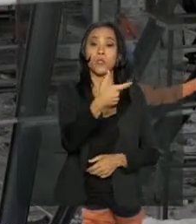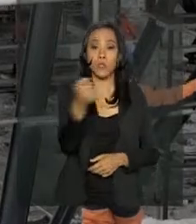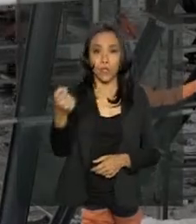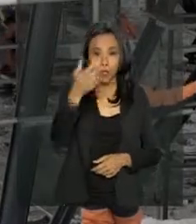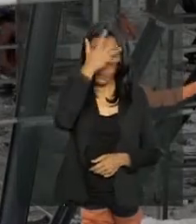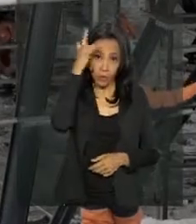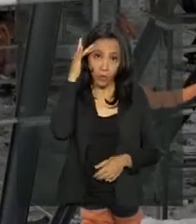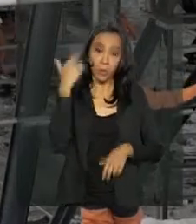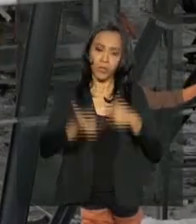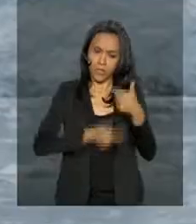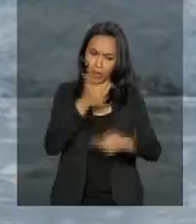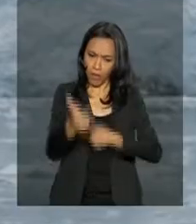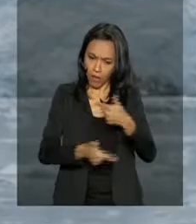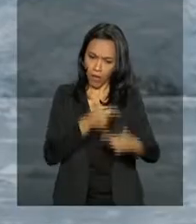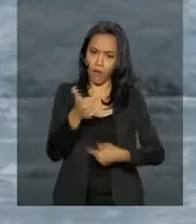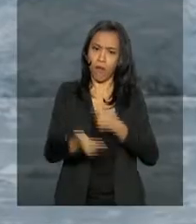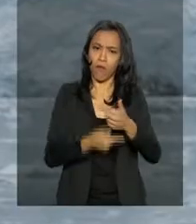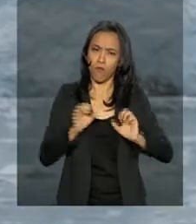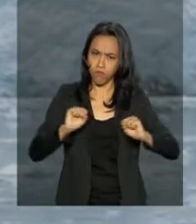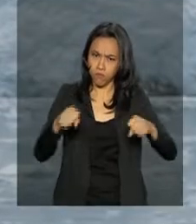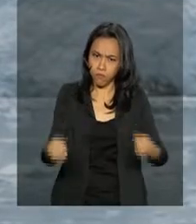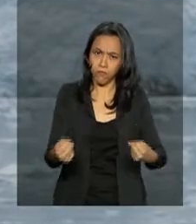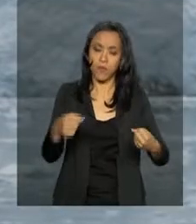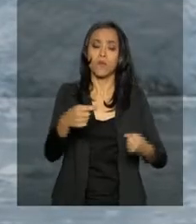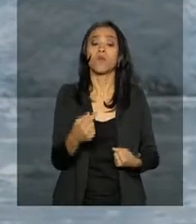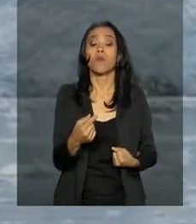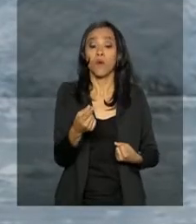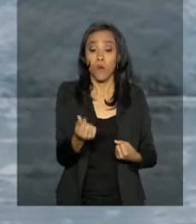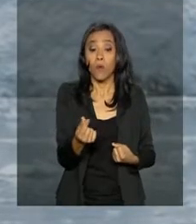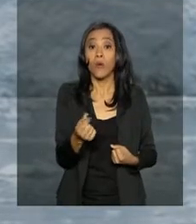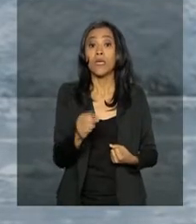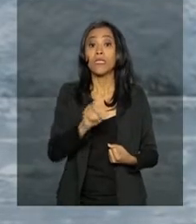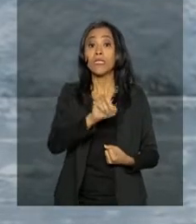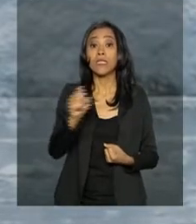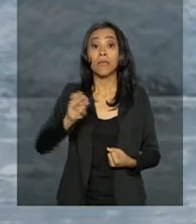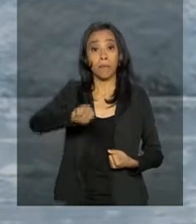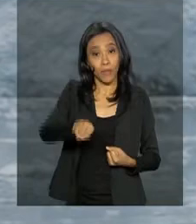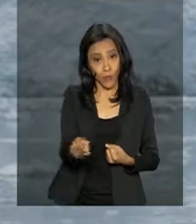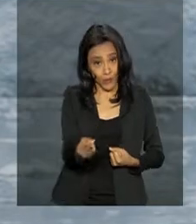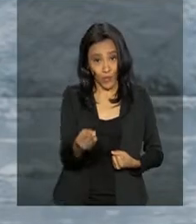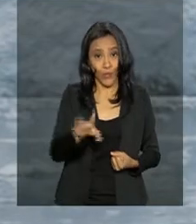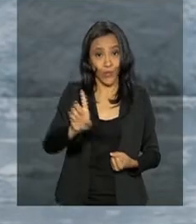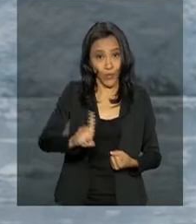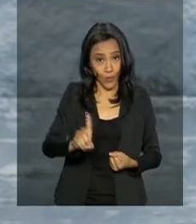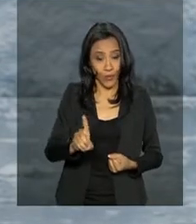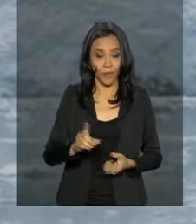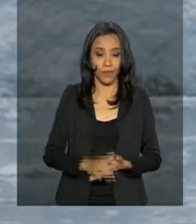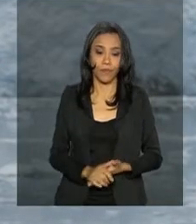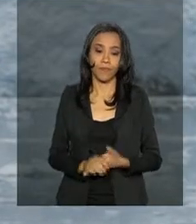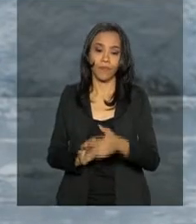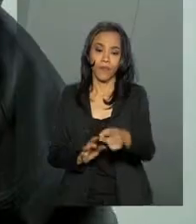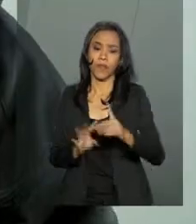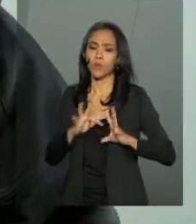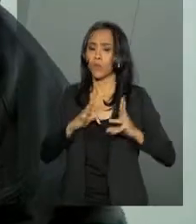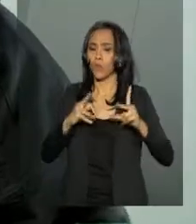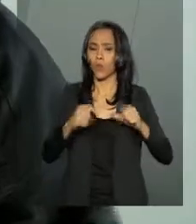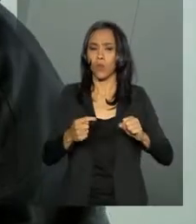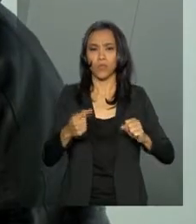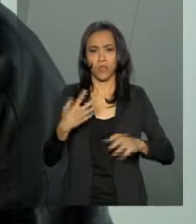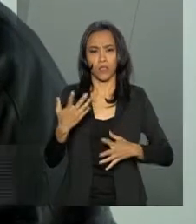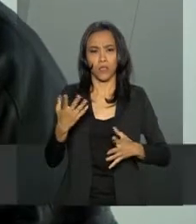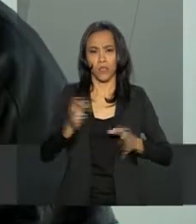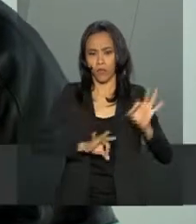trabalham em ritmo forte. O custo é estimado em 100 milhões de dólares. Pelo menos a parte toda estrutural foi pré-montada